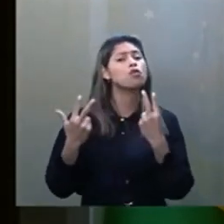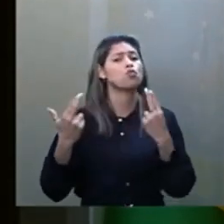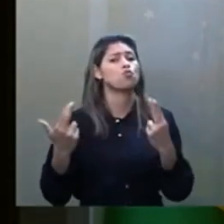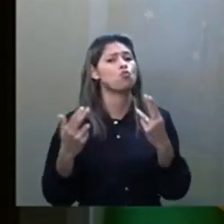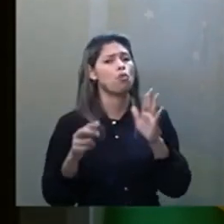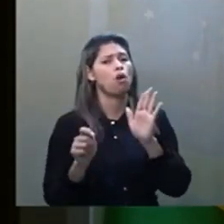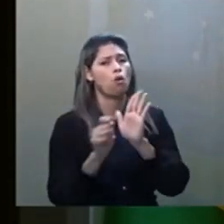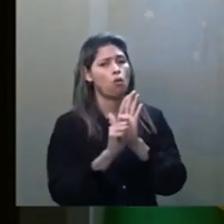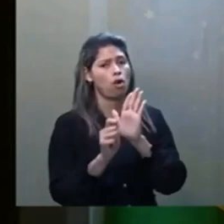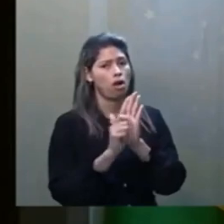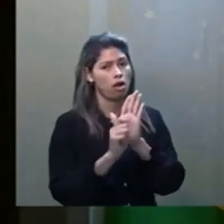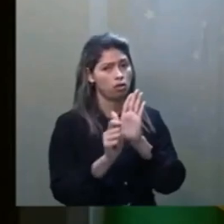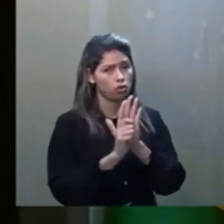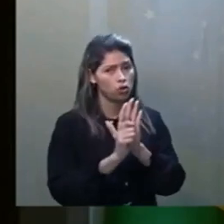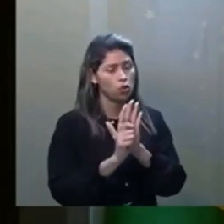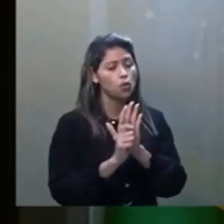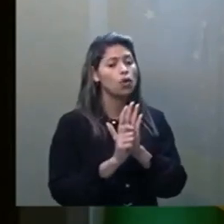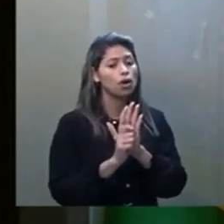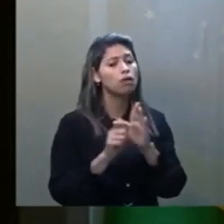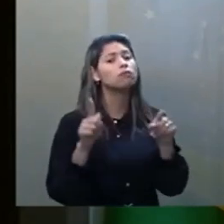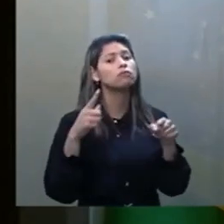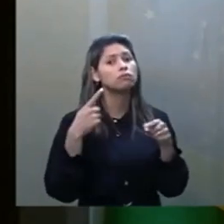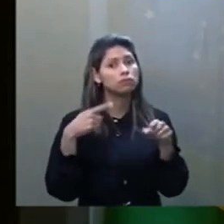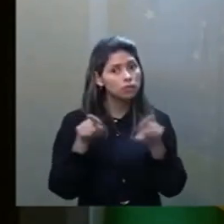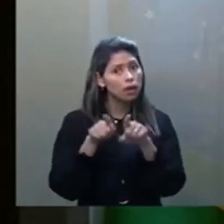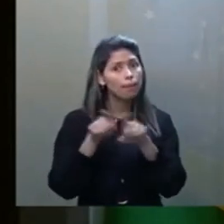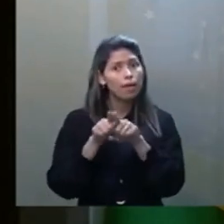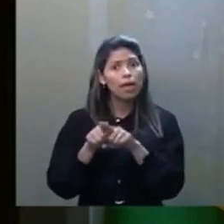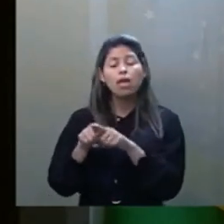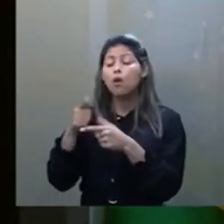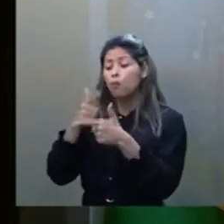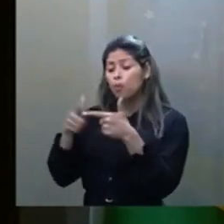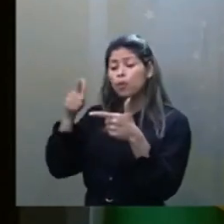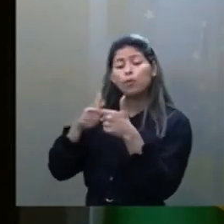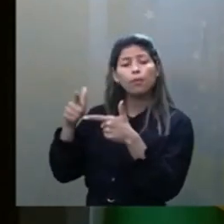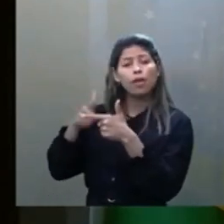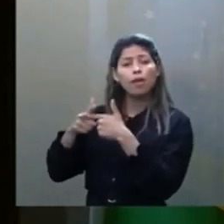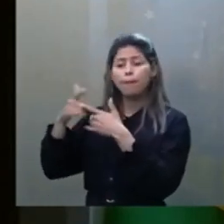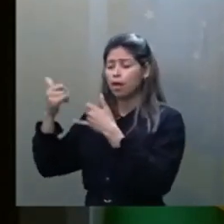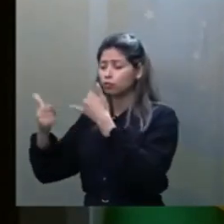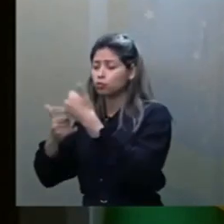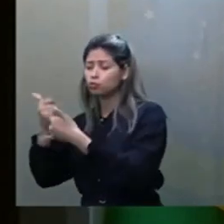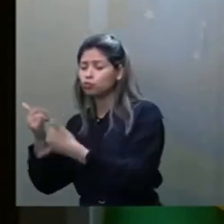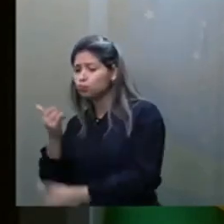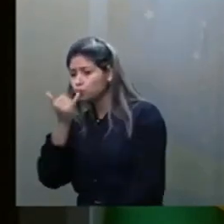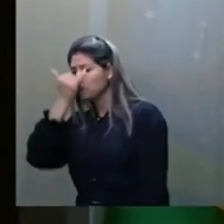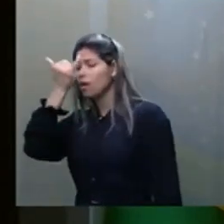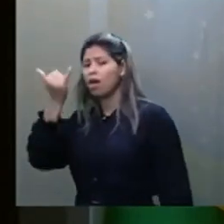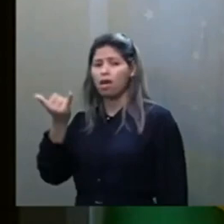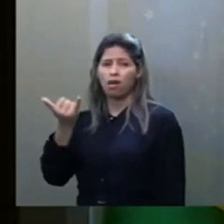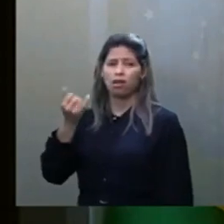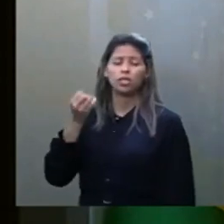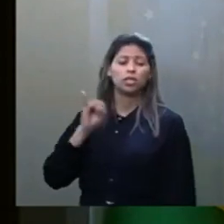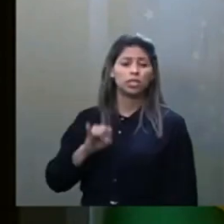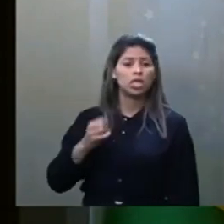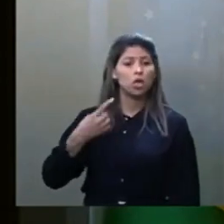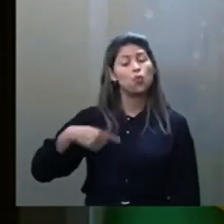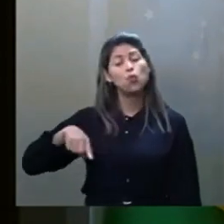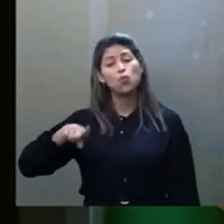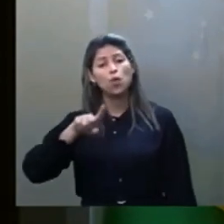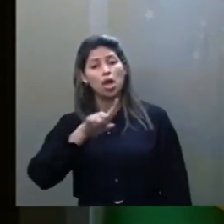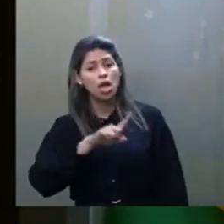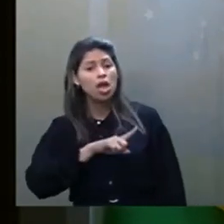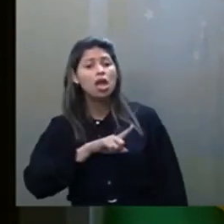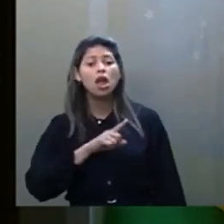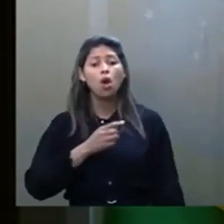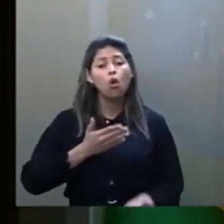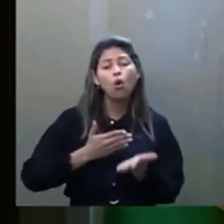também é um problema os jogos de azar. Porque tem pesquisa demonstrando que quando a pessoa começa a